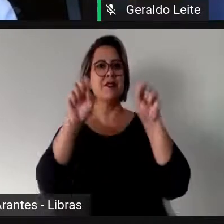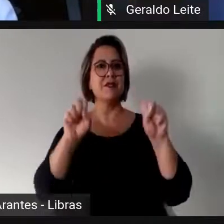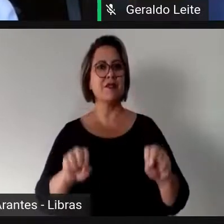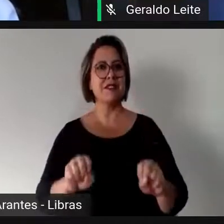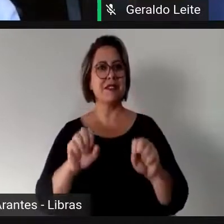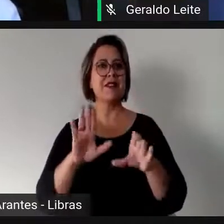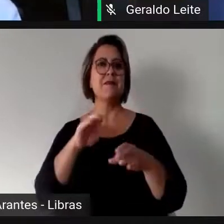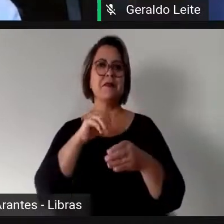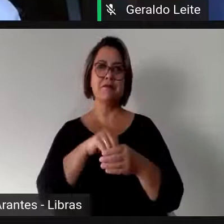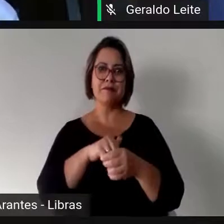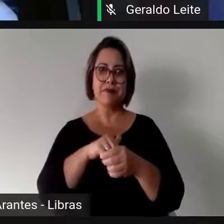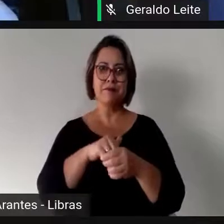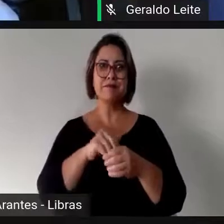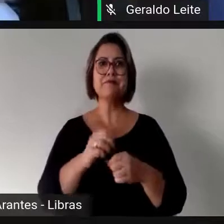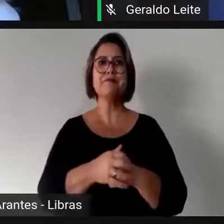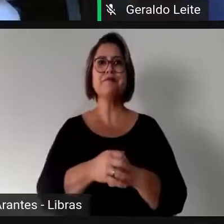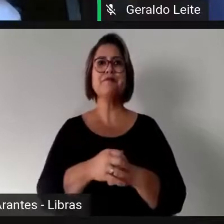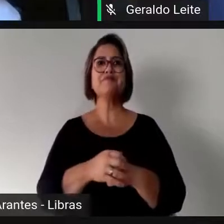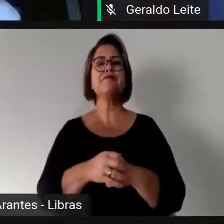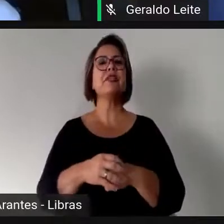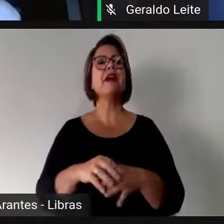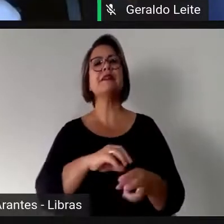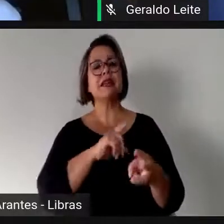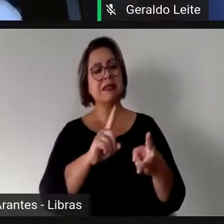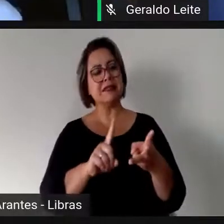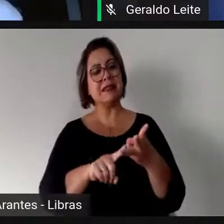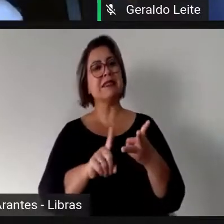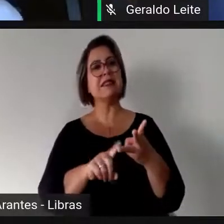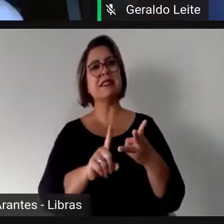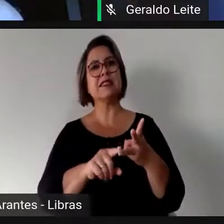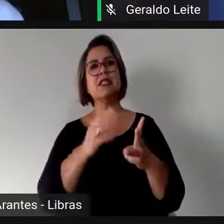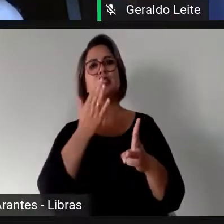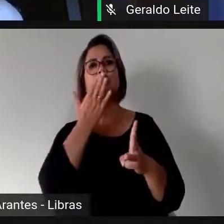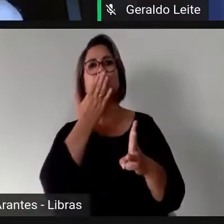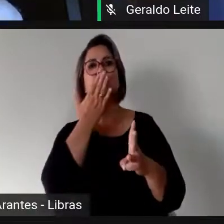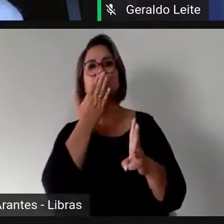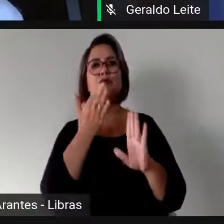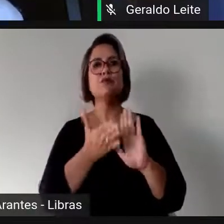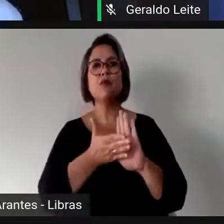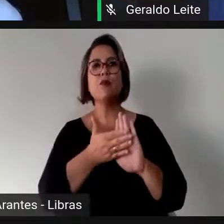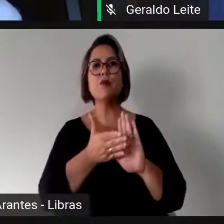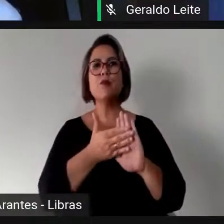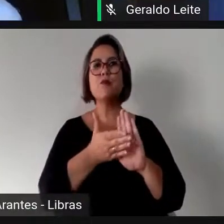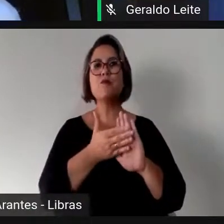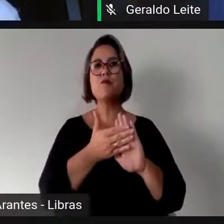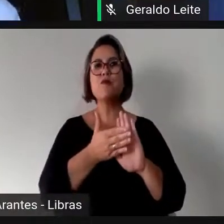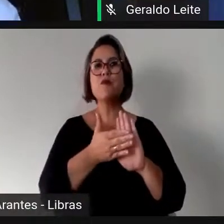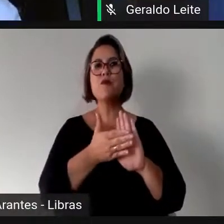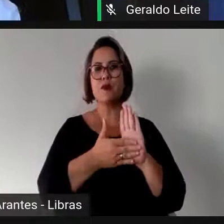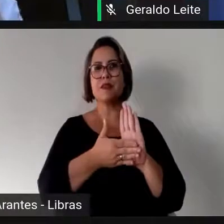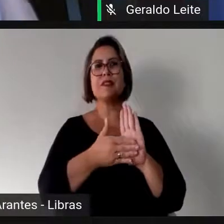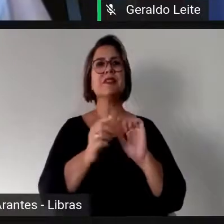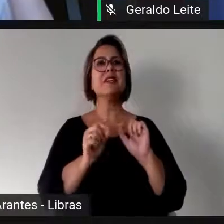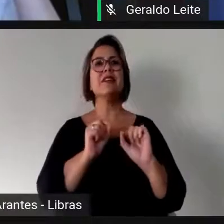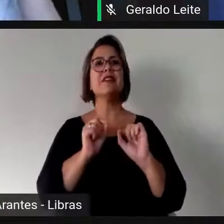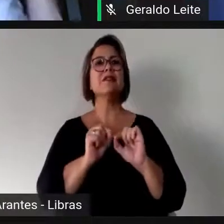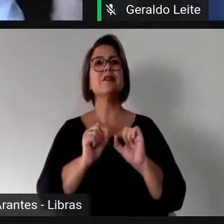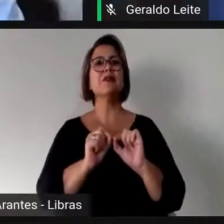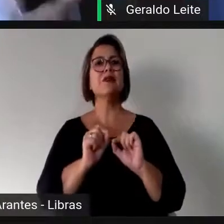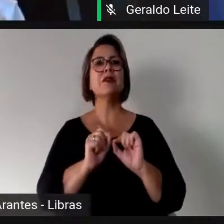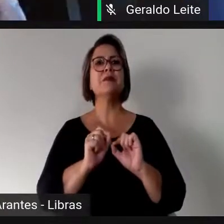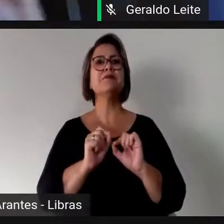O terceiro tipo de proposta que tem sido discutido é de